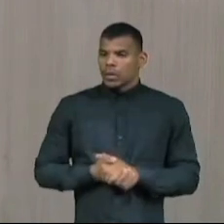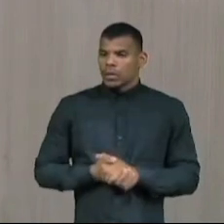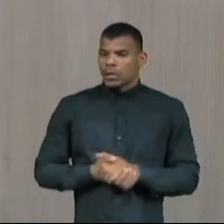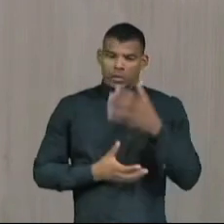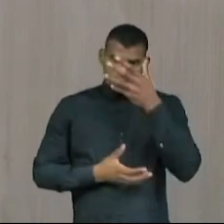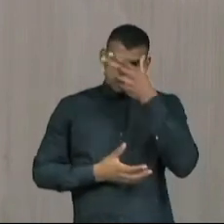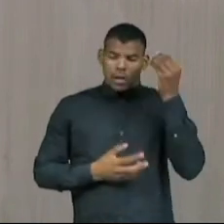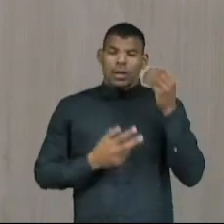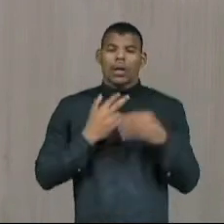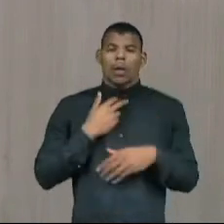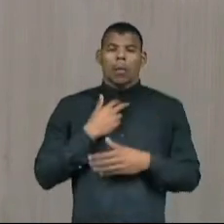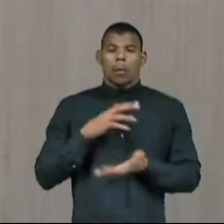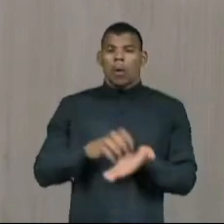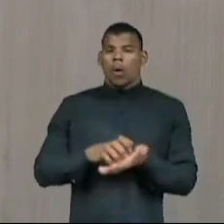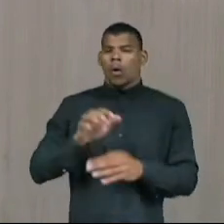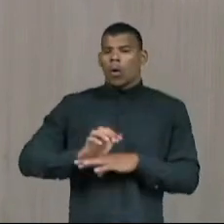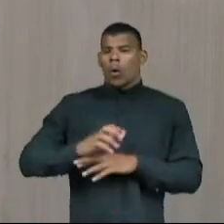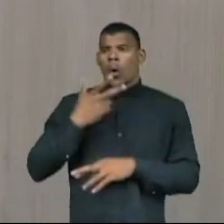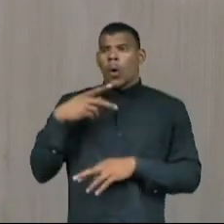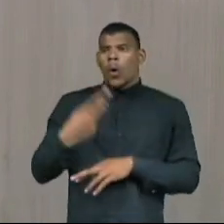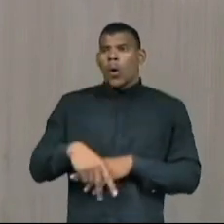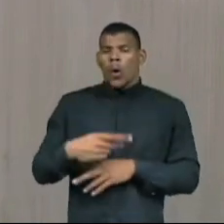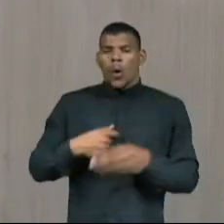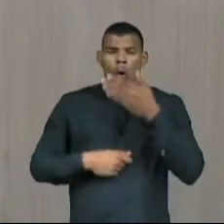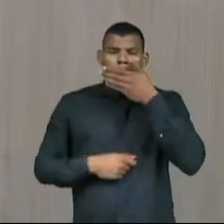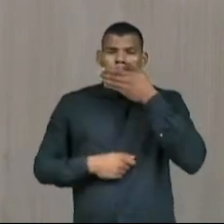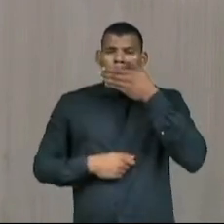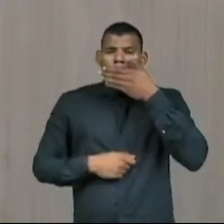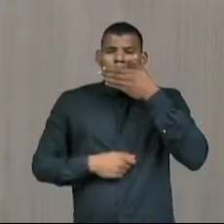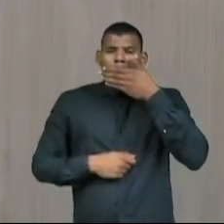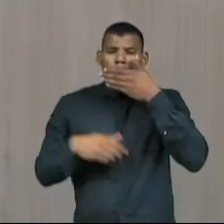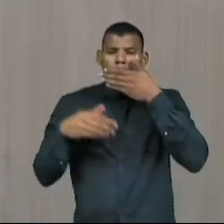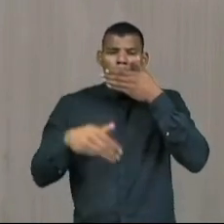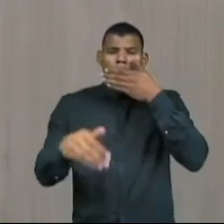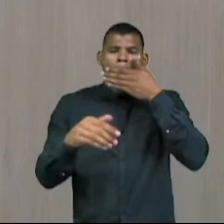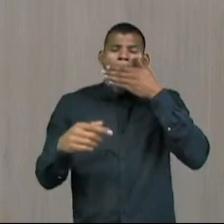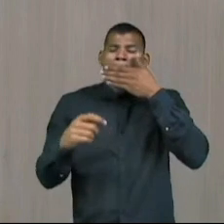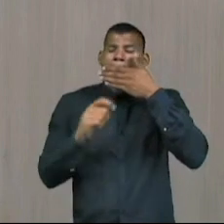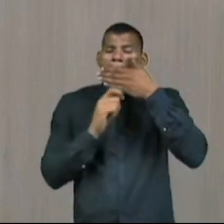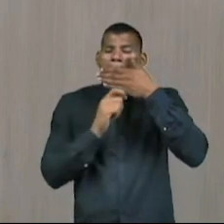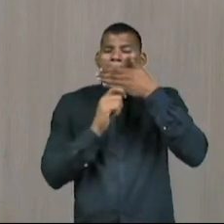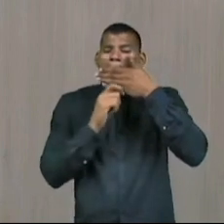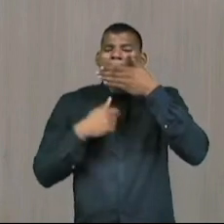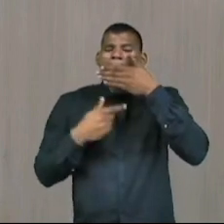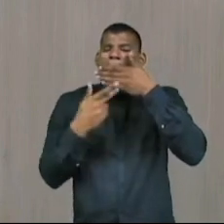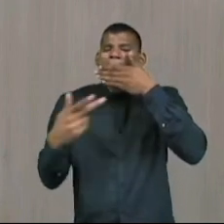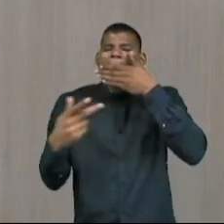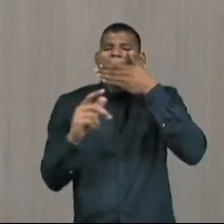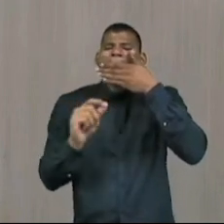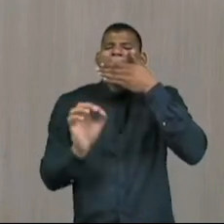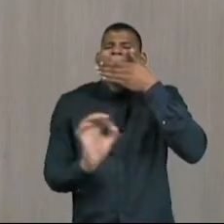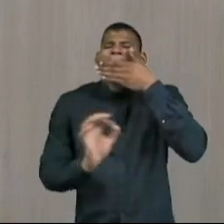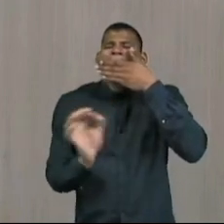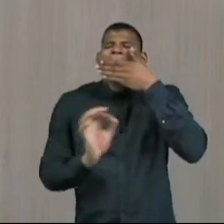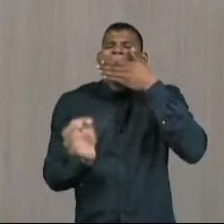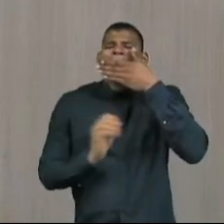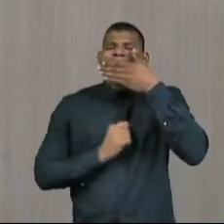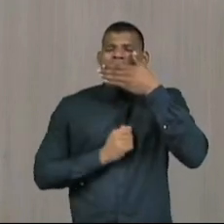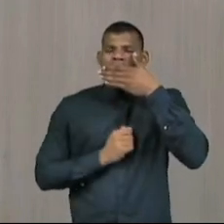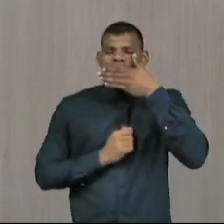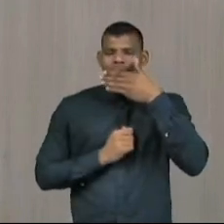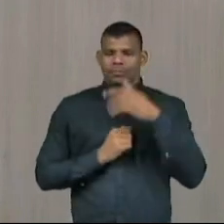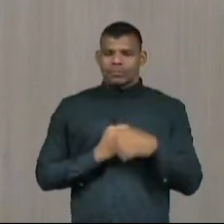servidores estaduais, todos, que também até o presente momento não foi falado aqui, do reajuste geral